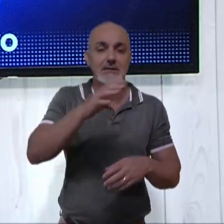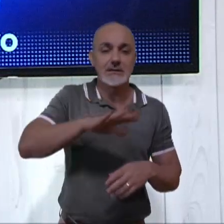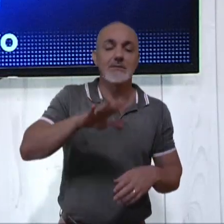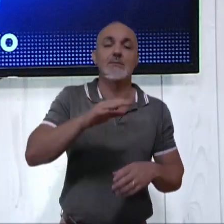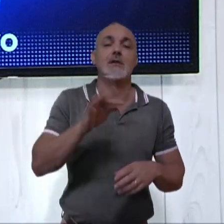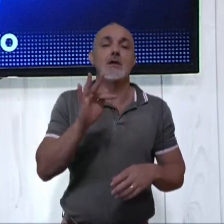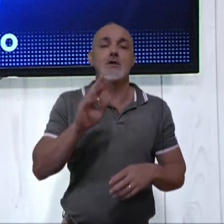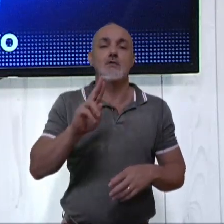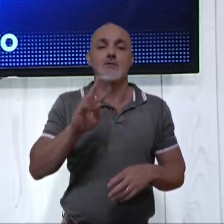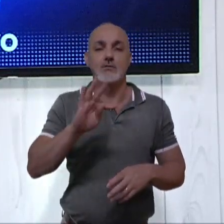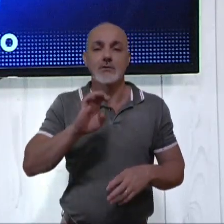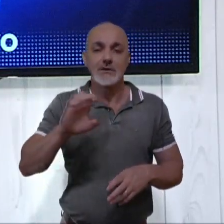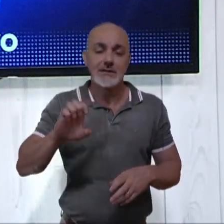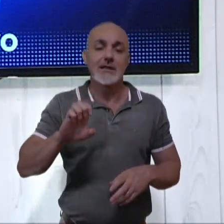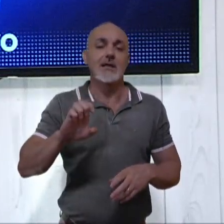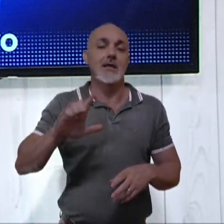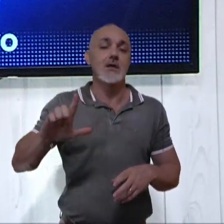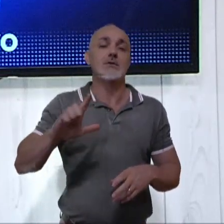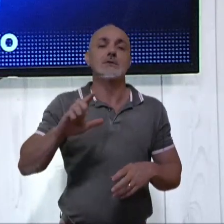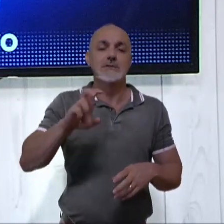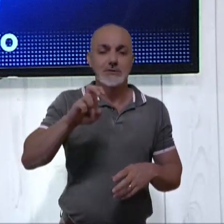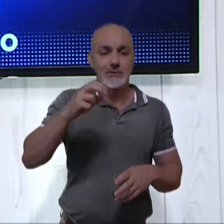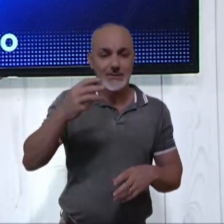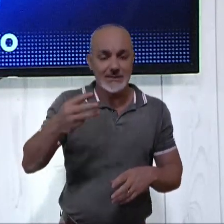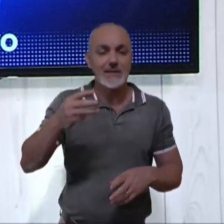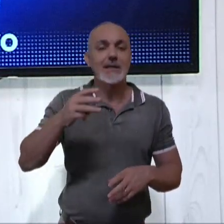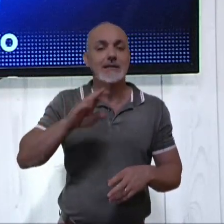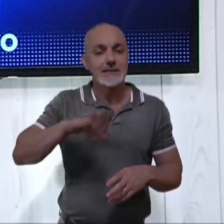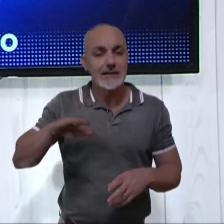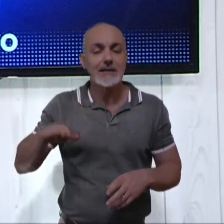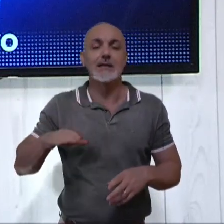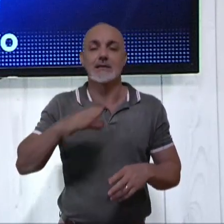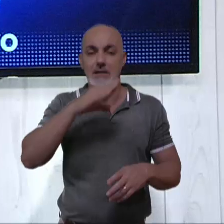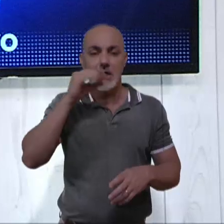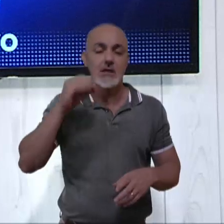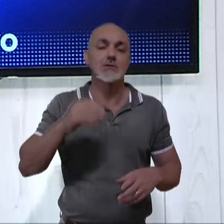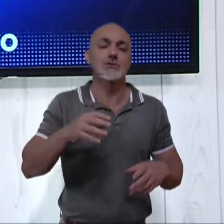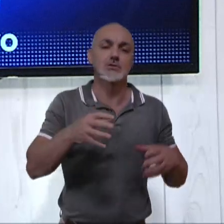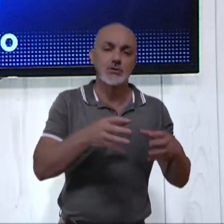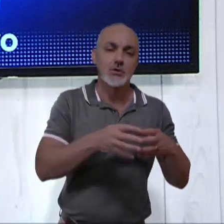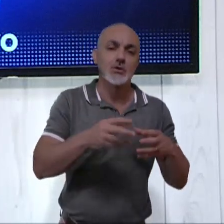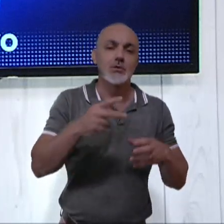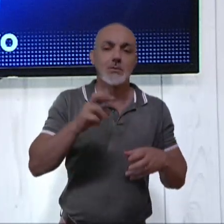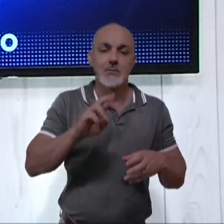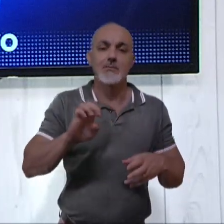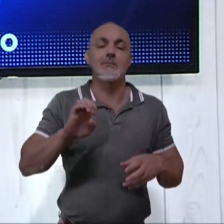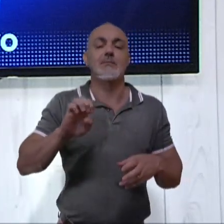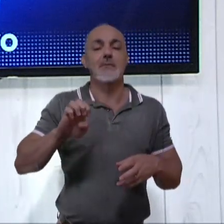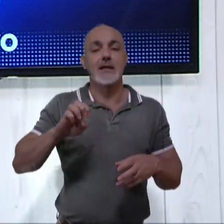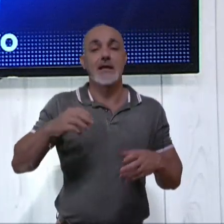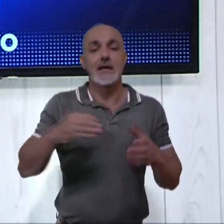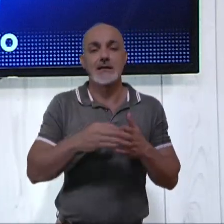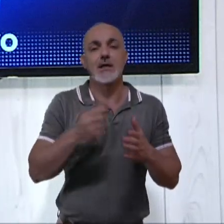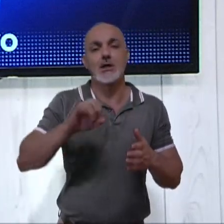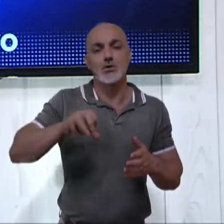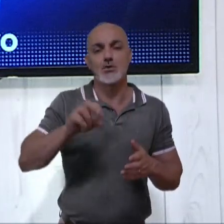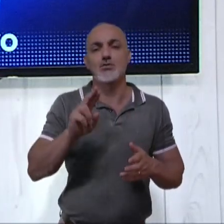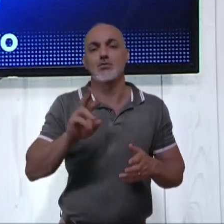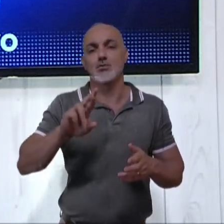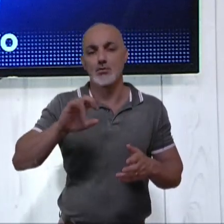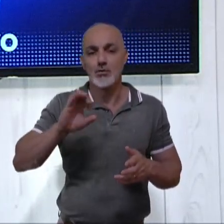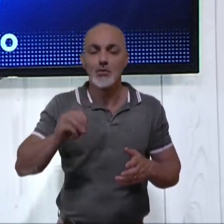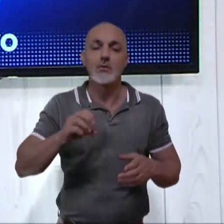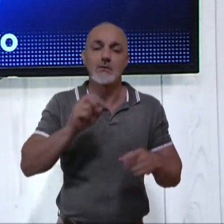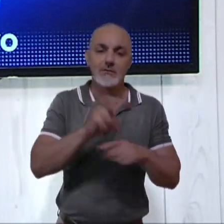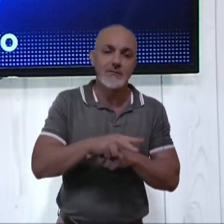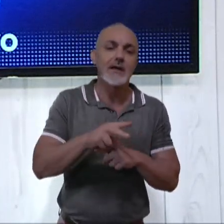FUTEL, 53 crianças e adolescentes, nas categorias do Pré-Mirim ao Júnior, disputarão vagas